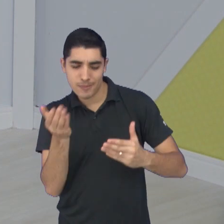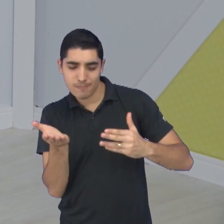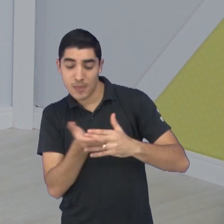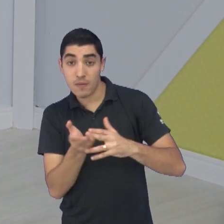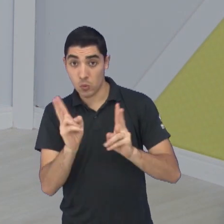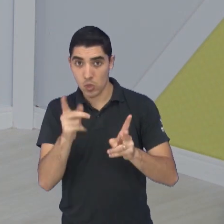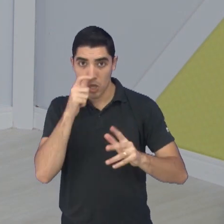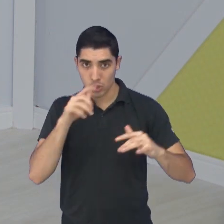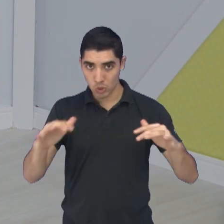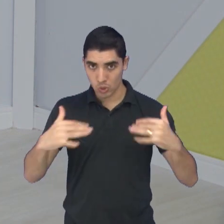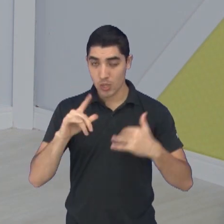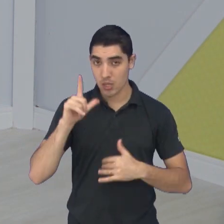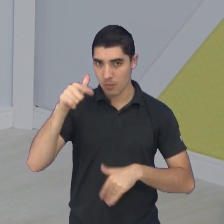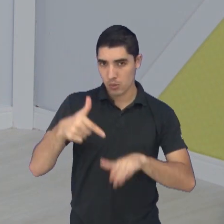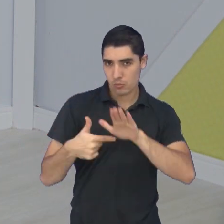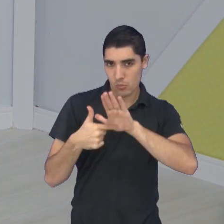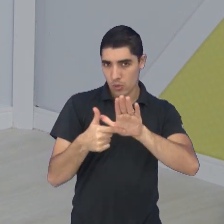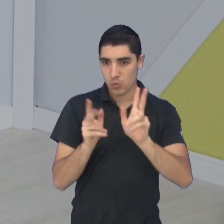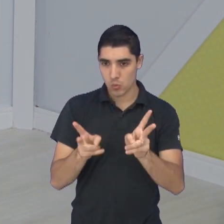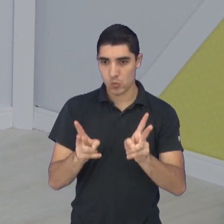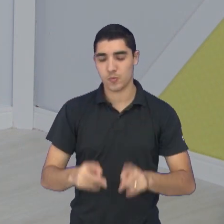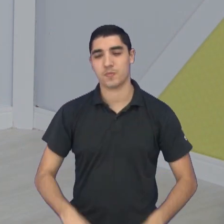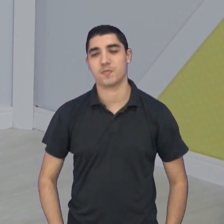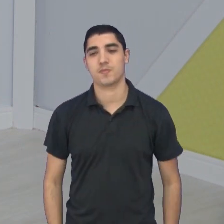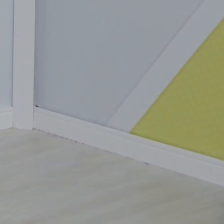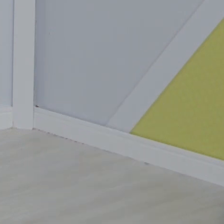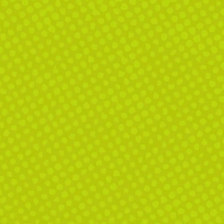sai daí, já já tem mais informação aqui no Hora do Esporte.